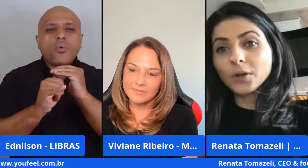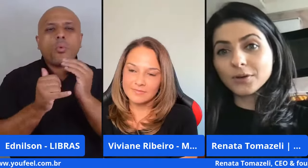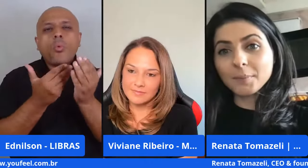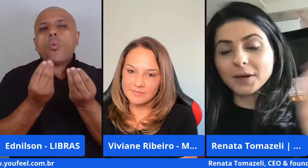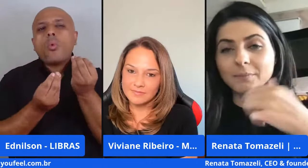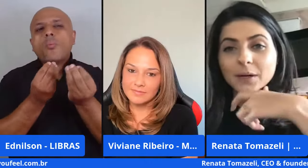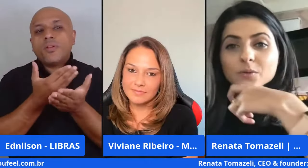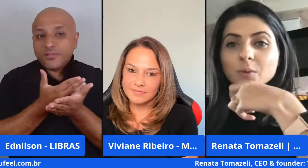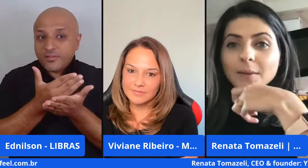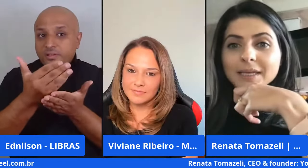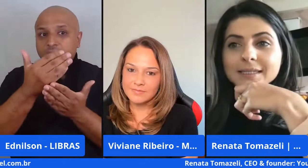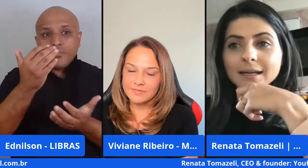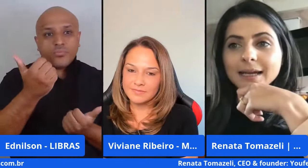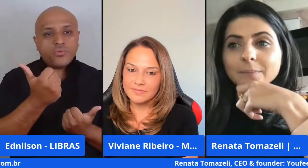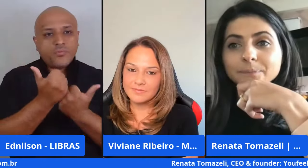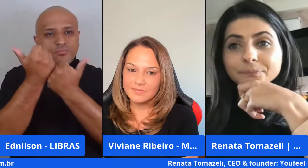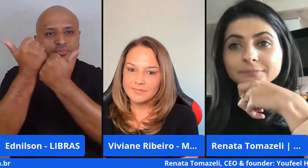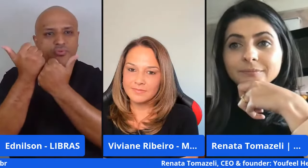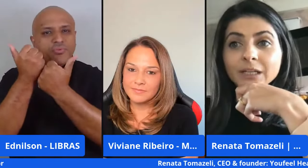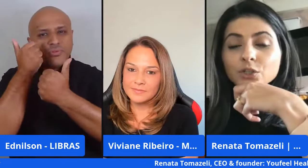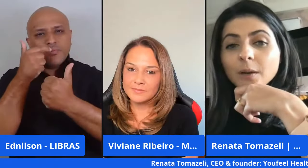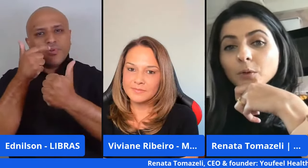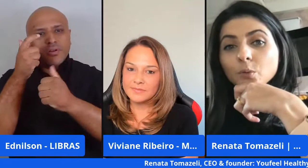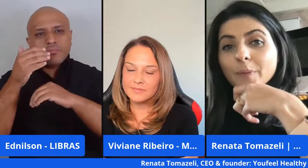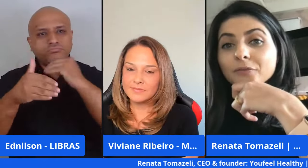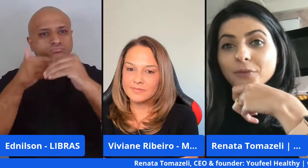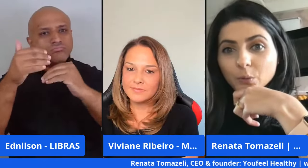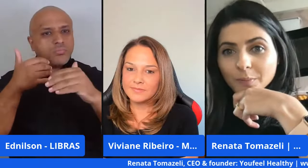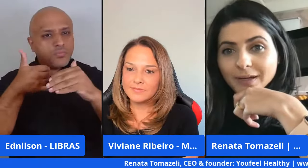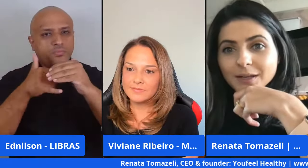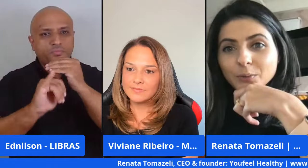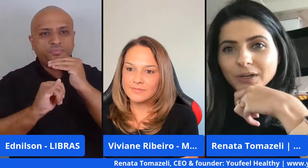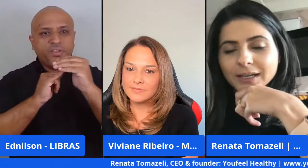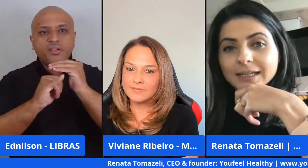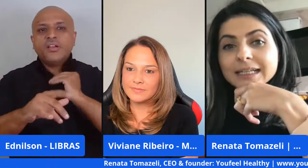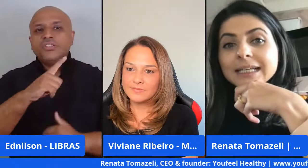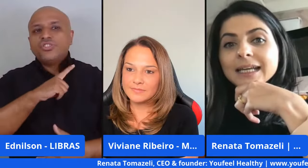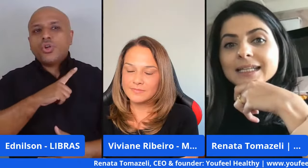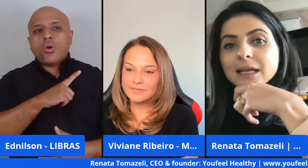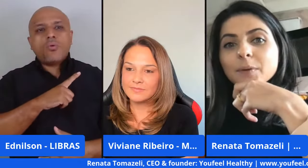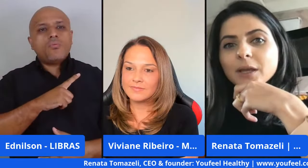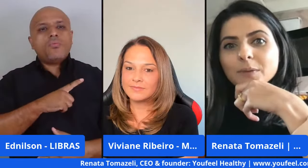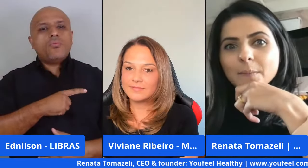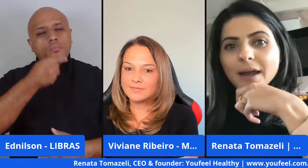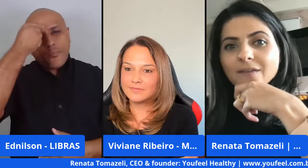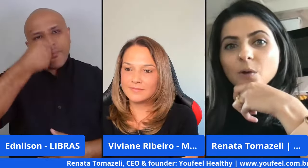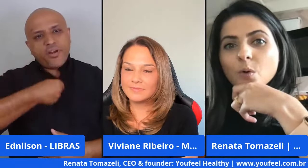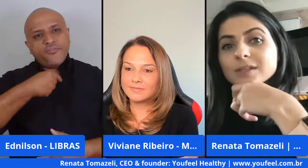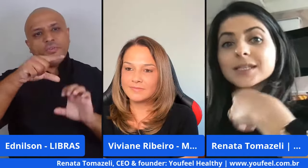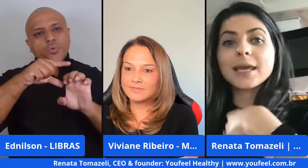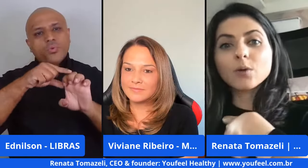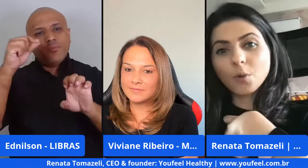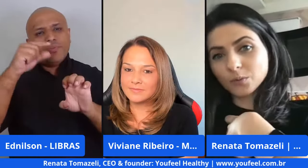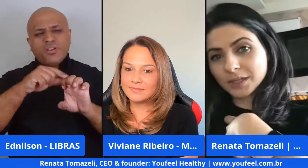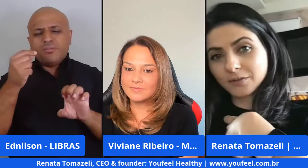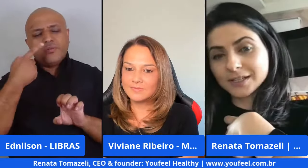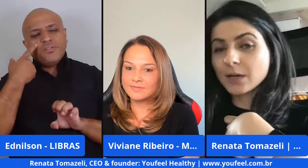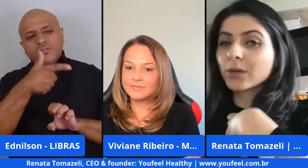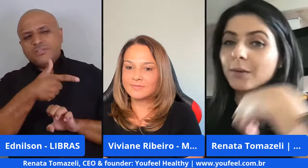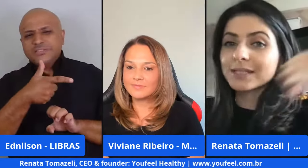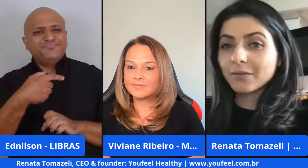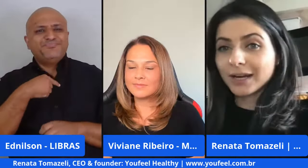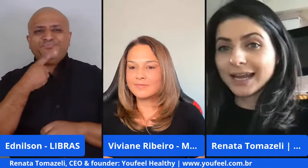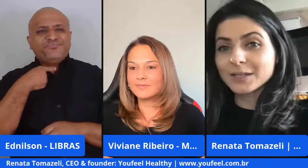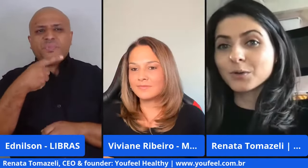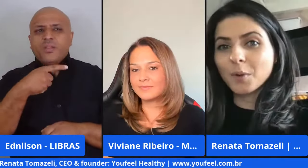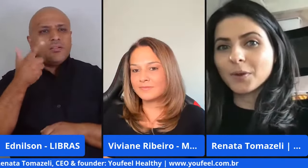buscar apoio né para construir a minha startup tinha muito um perfil do empreendedor né e sempre que eu me deparava com coisas que eu não conseguia